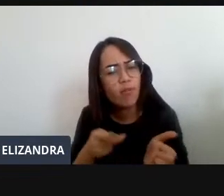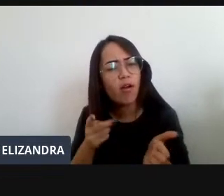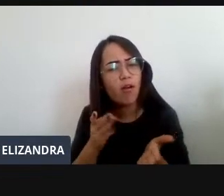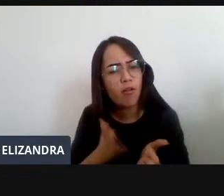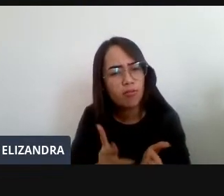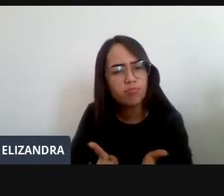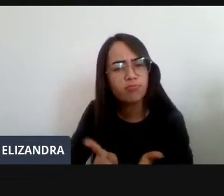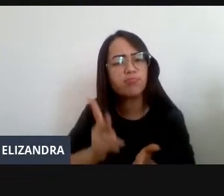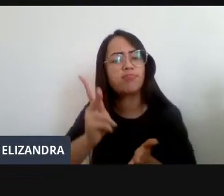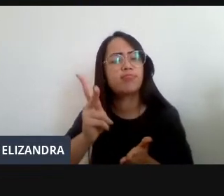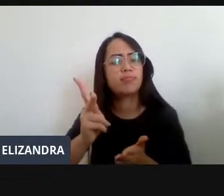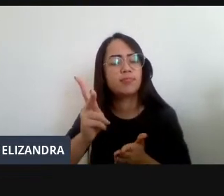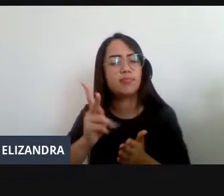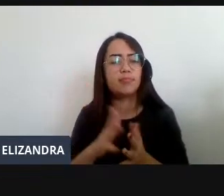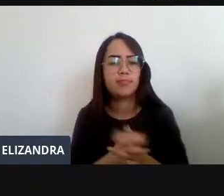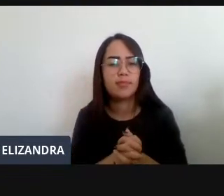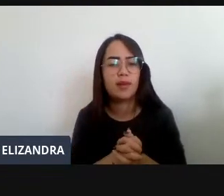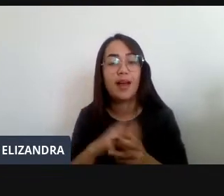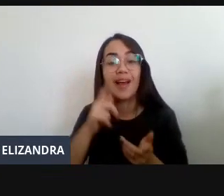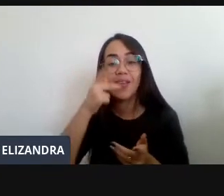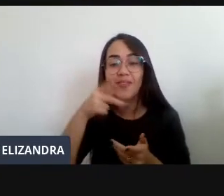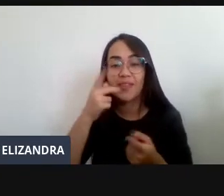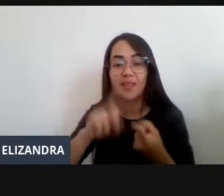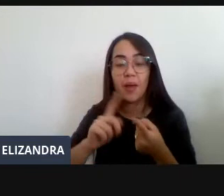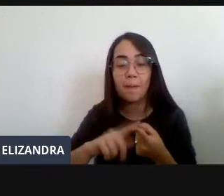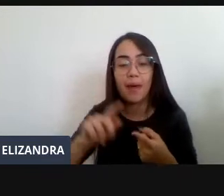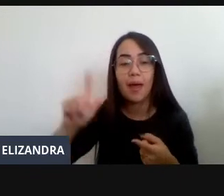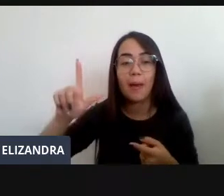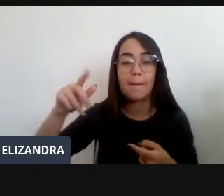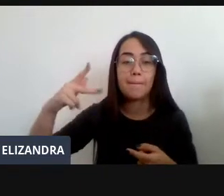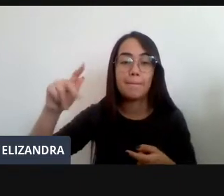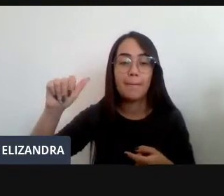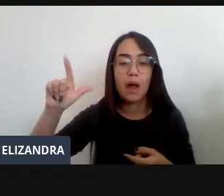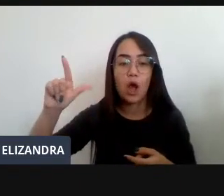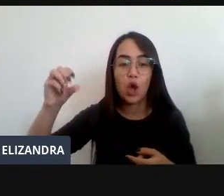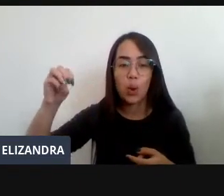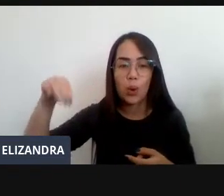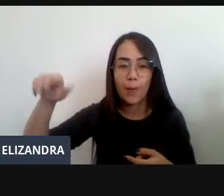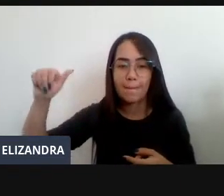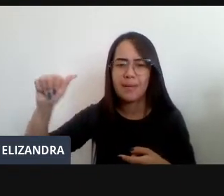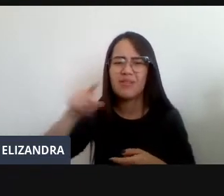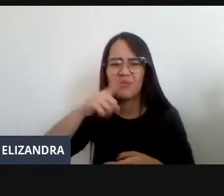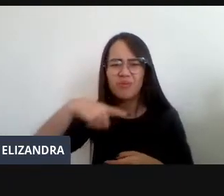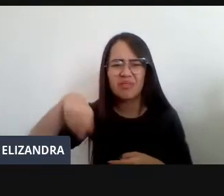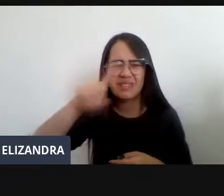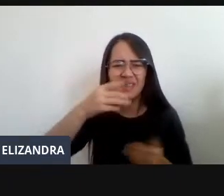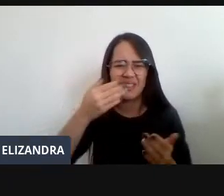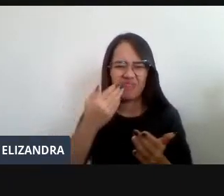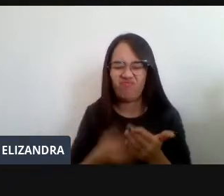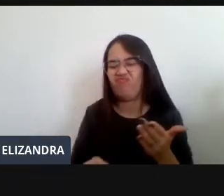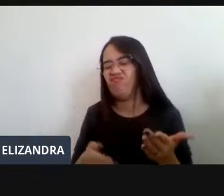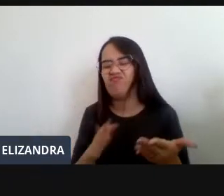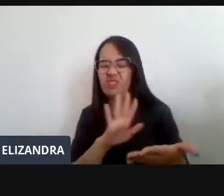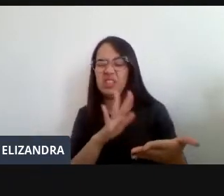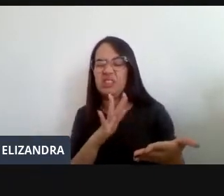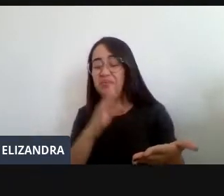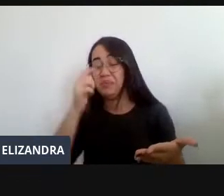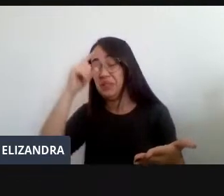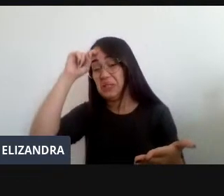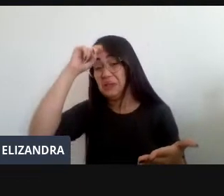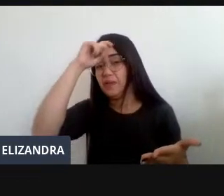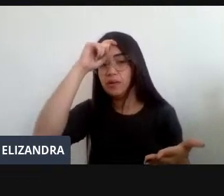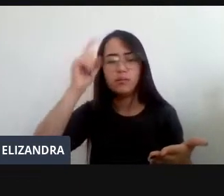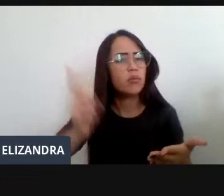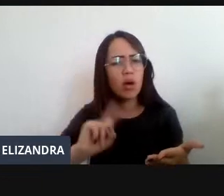Aquela Persistência Que Paloma Falou No Seu Discurso Não Desistam Porque Aqueles Que Desistem Perdem A Chance De Se Tornarem Verdadeiros